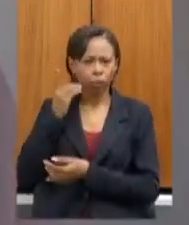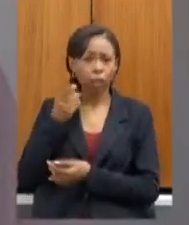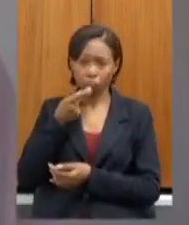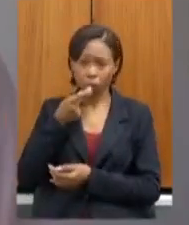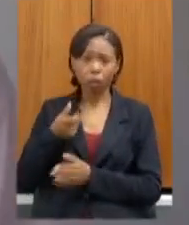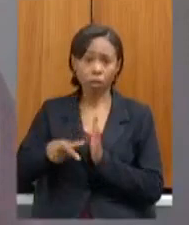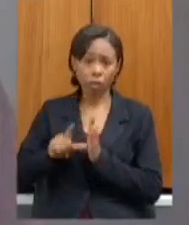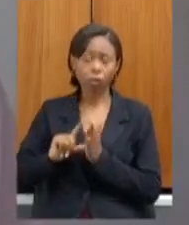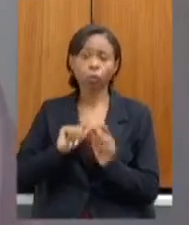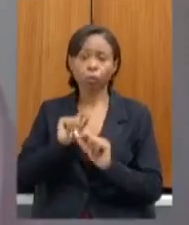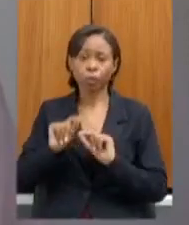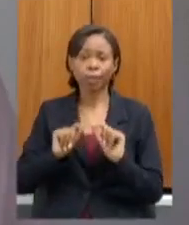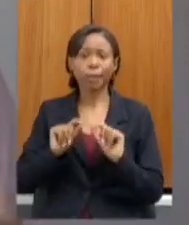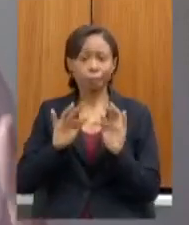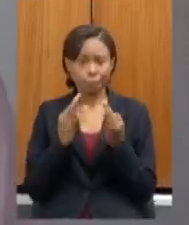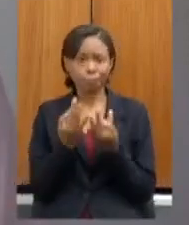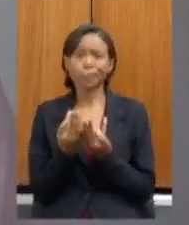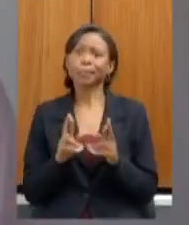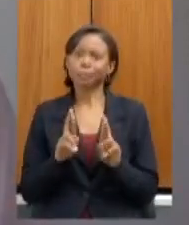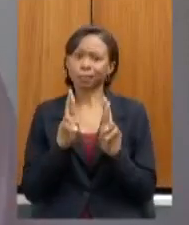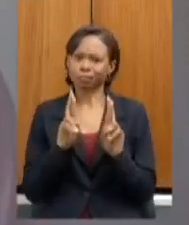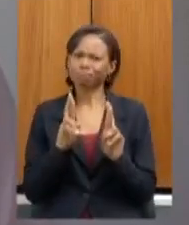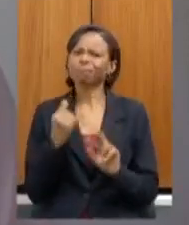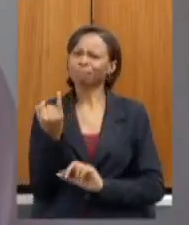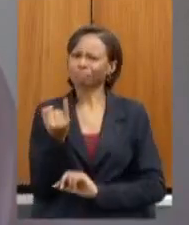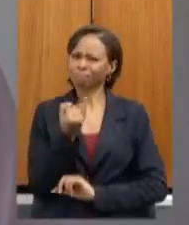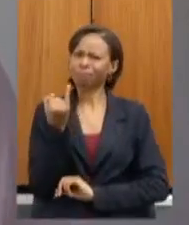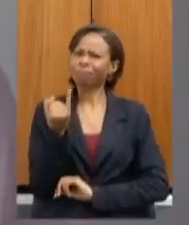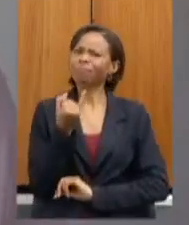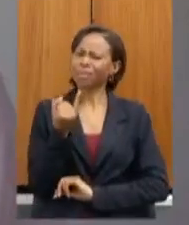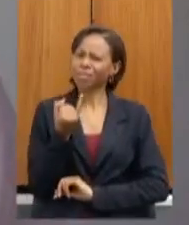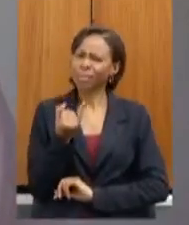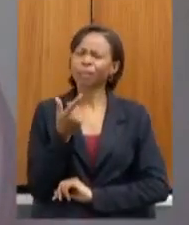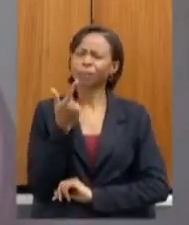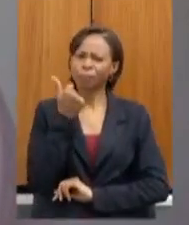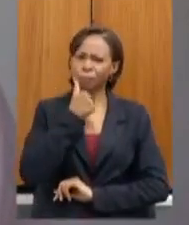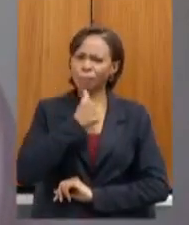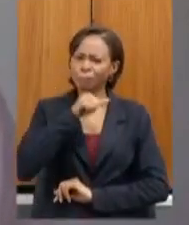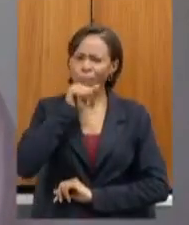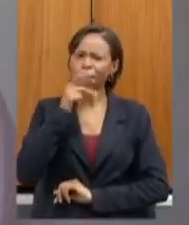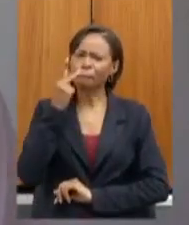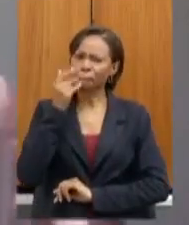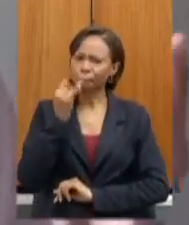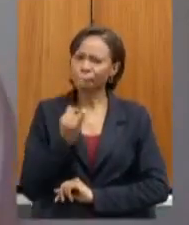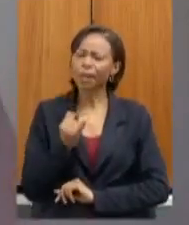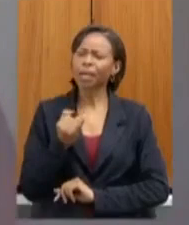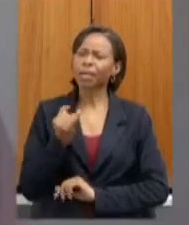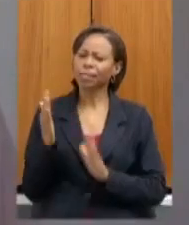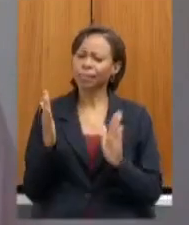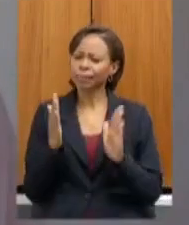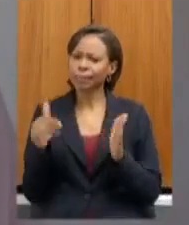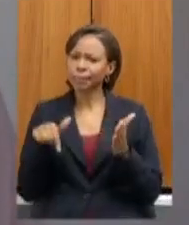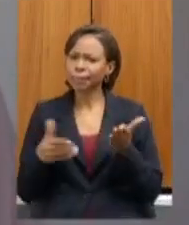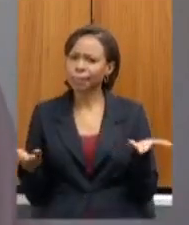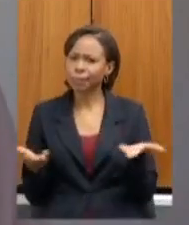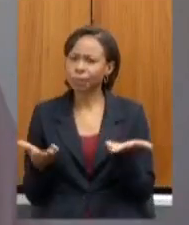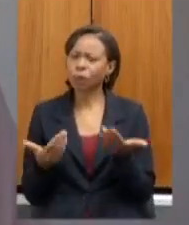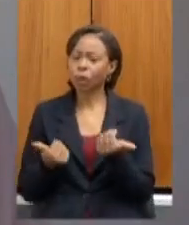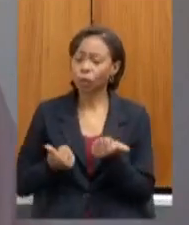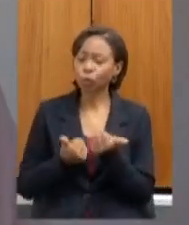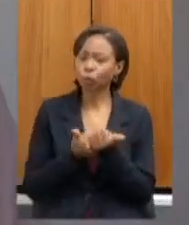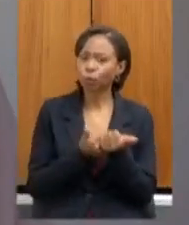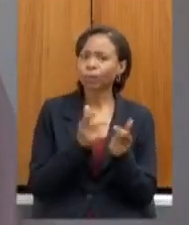dos responsáveis dos pais das mães dos responsáveis pelos alunos nesse momento do processo de